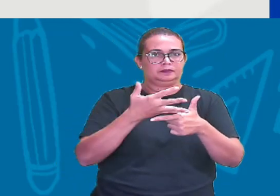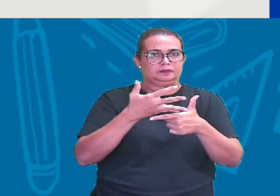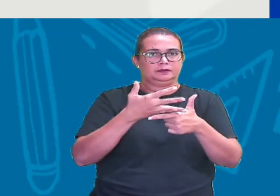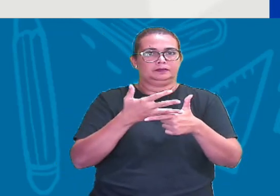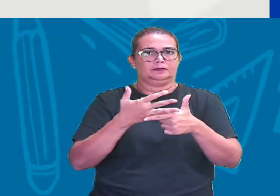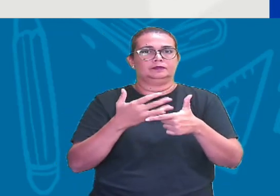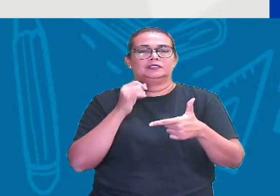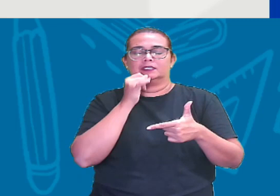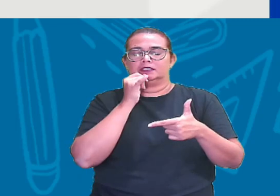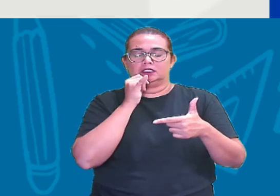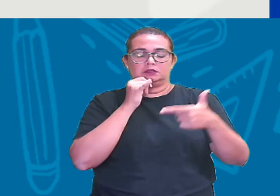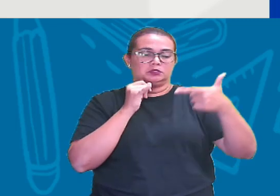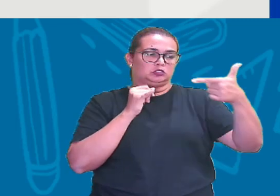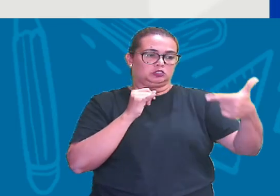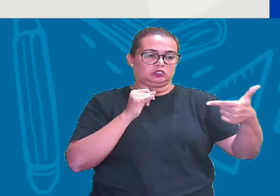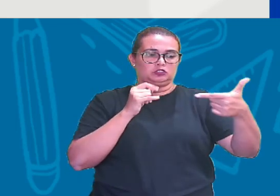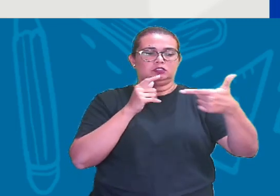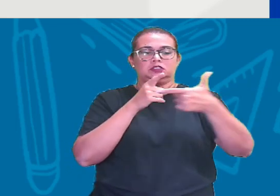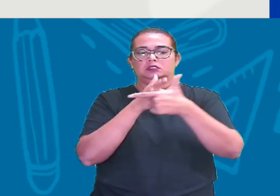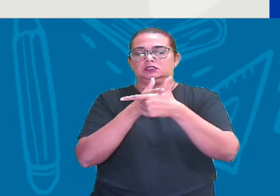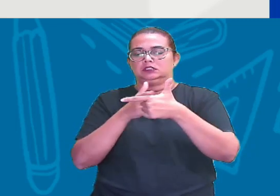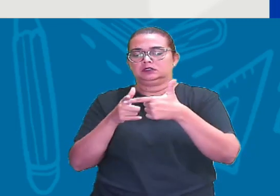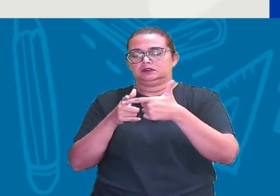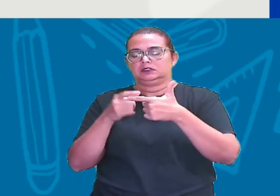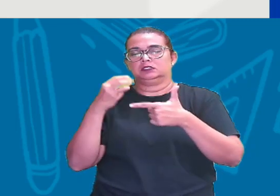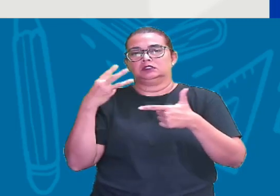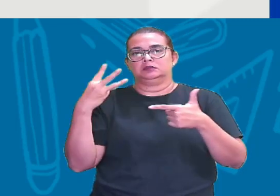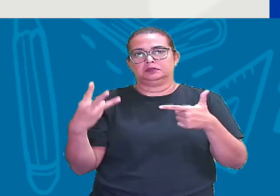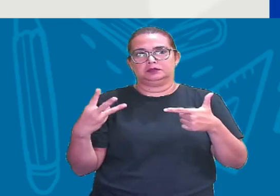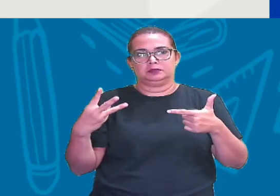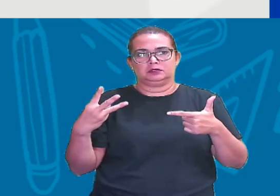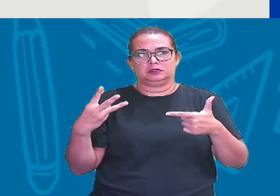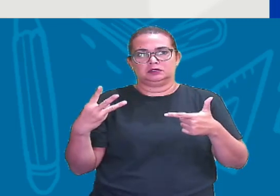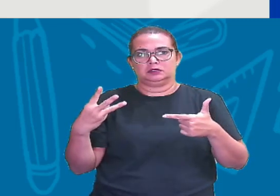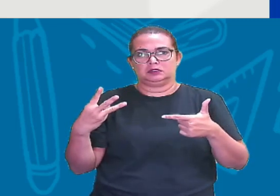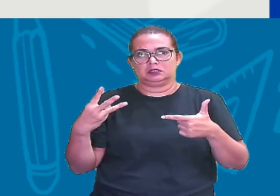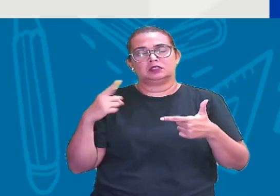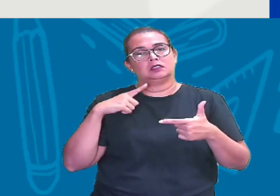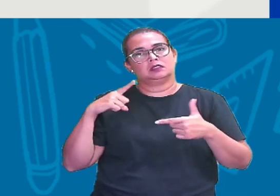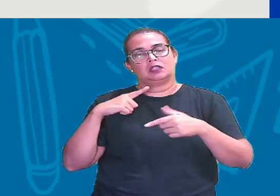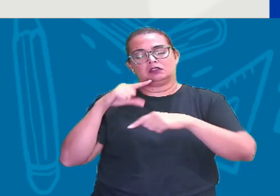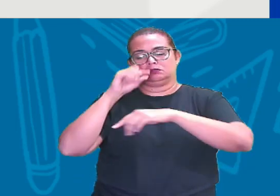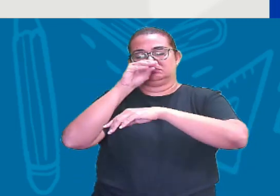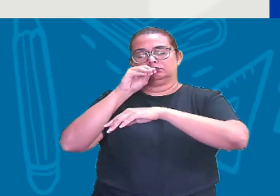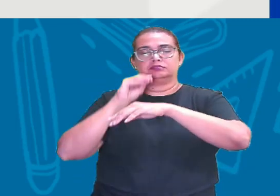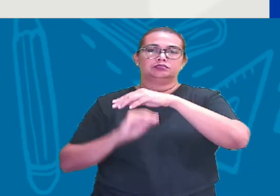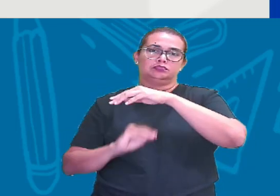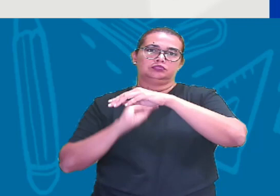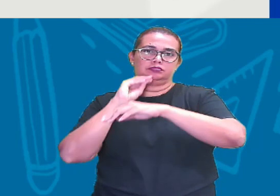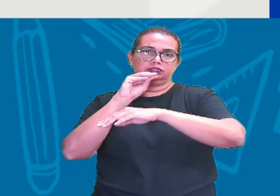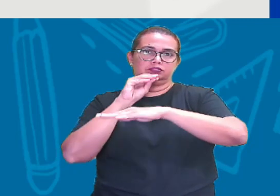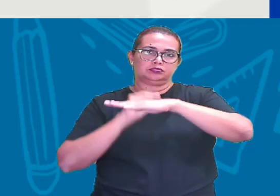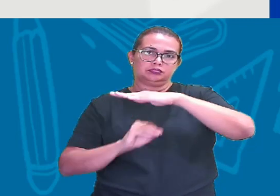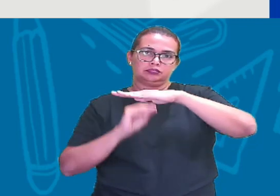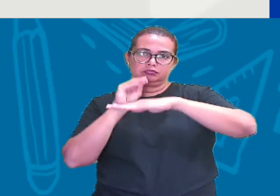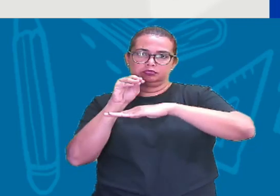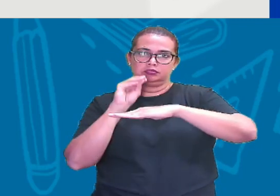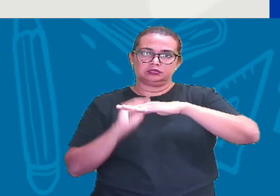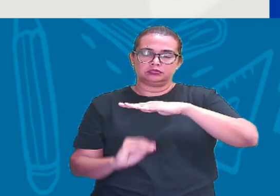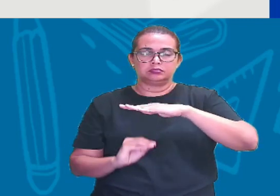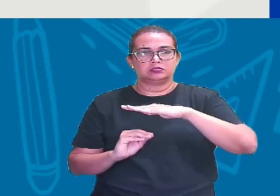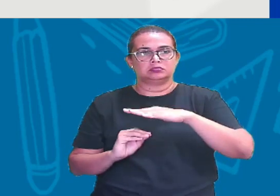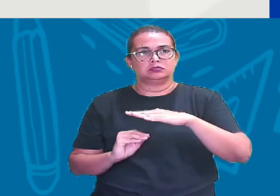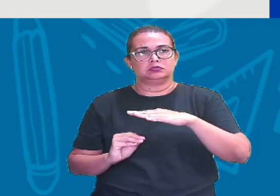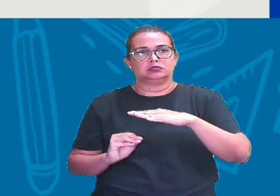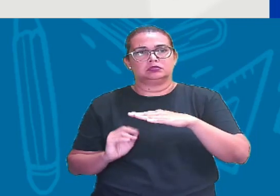3 Quanto vai dar? Teríamos aí Uma fração Não é? E essa fração Ela vai